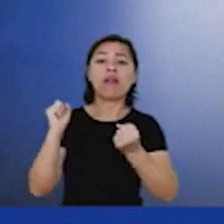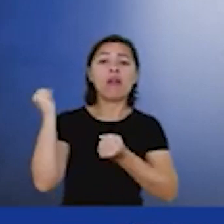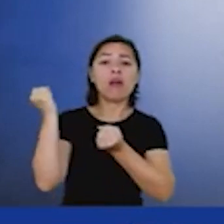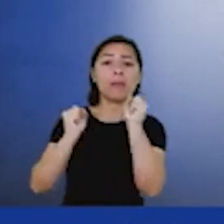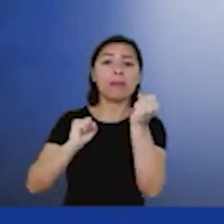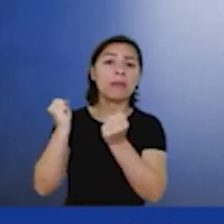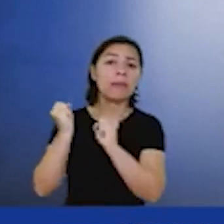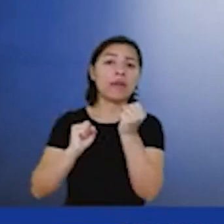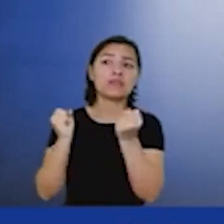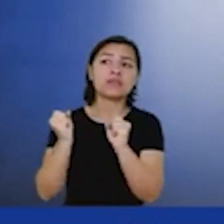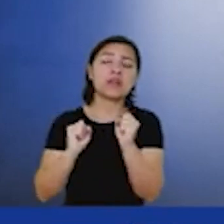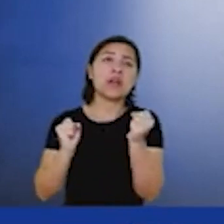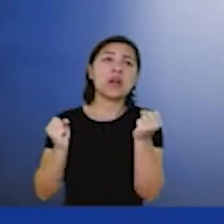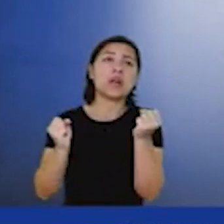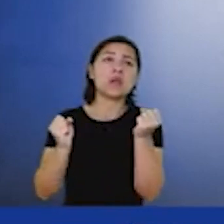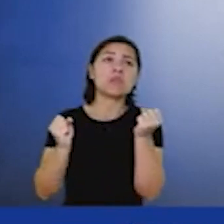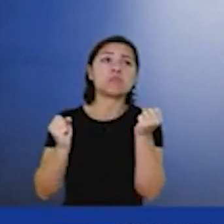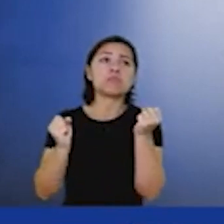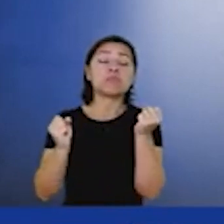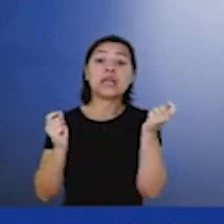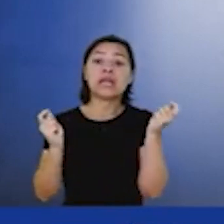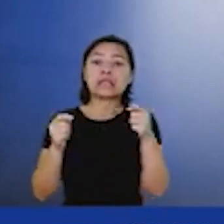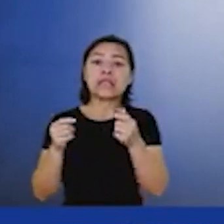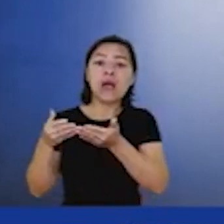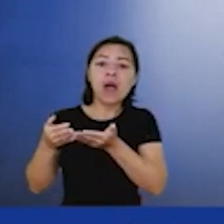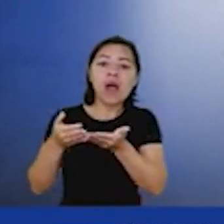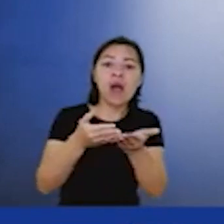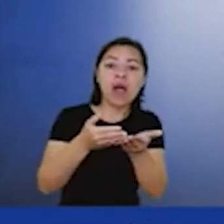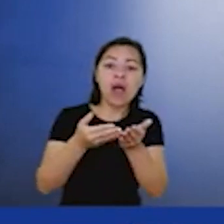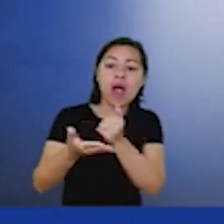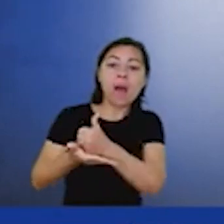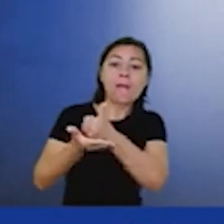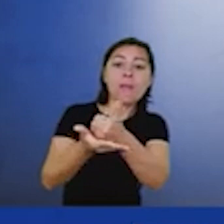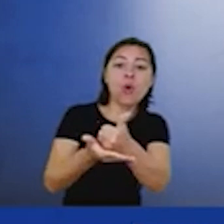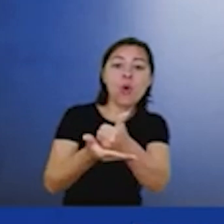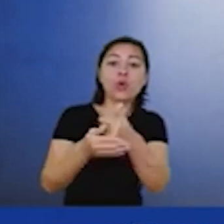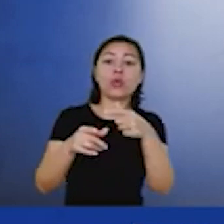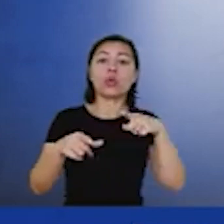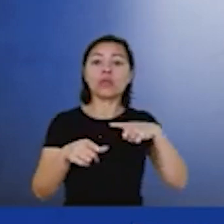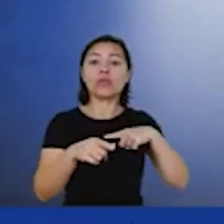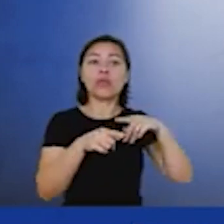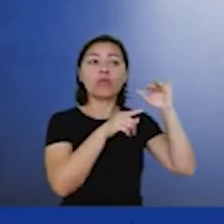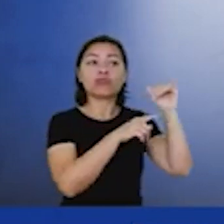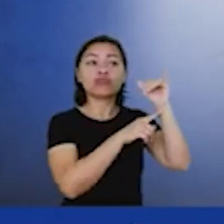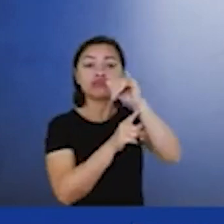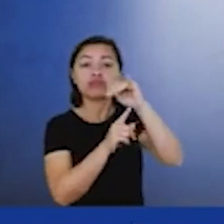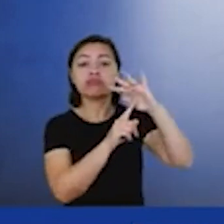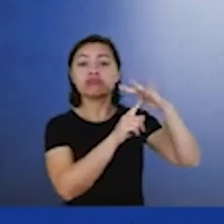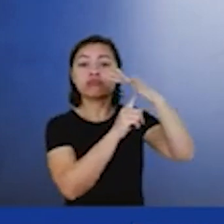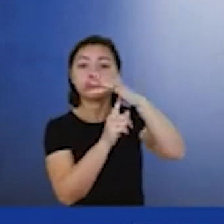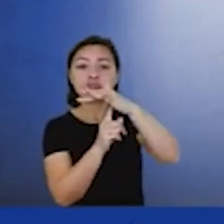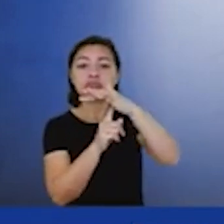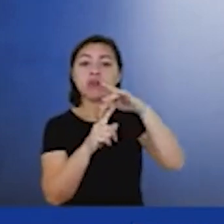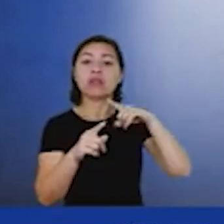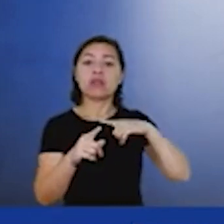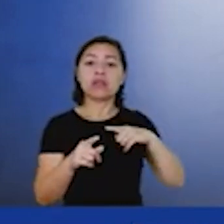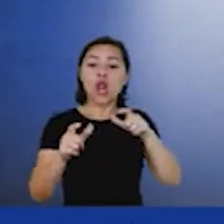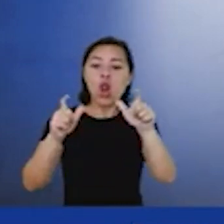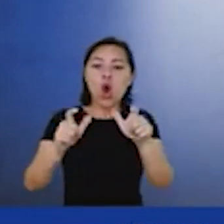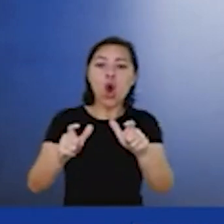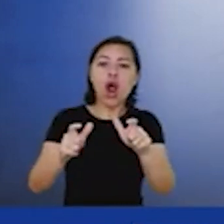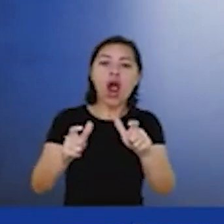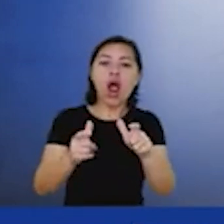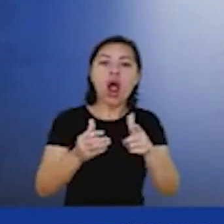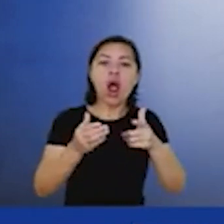embarcações de apoio de transporte aéreo os portos e